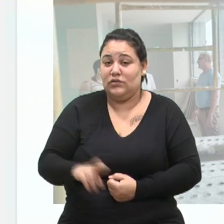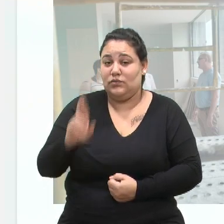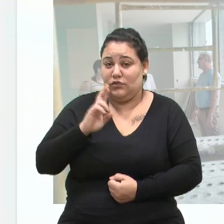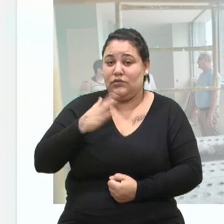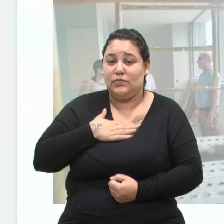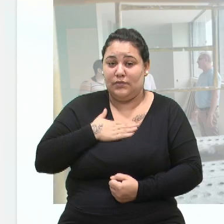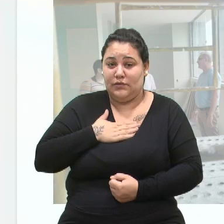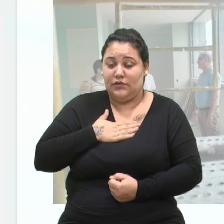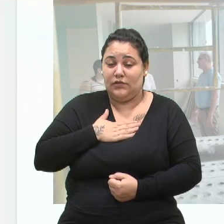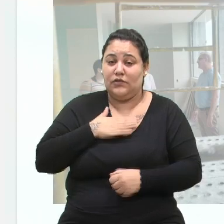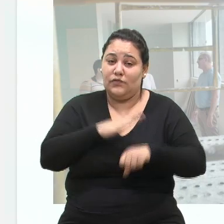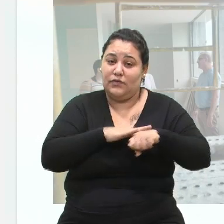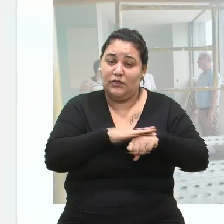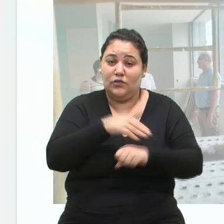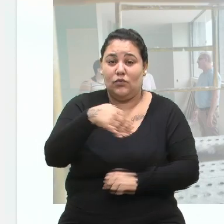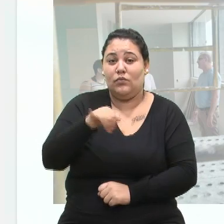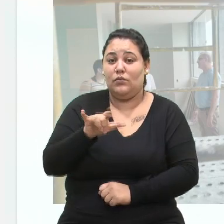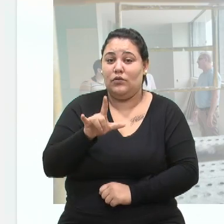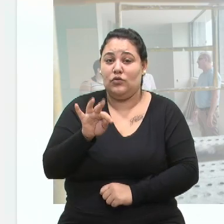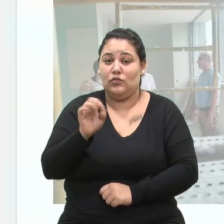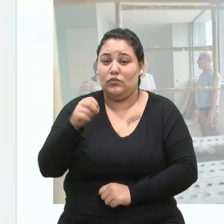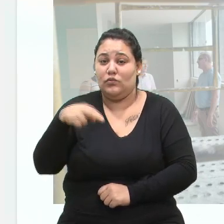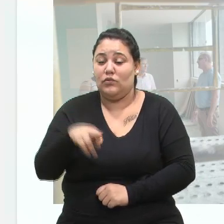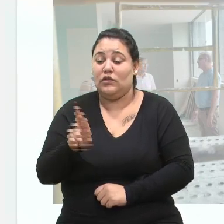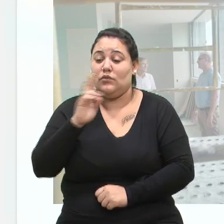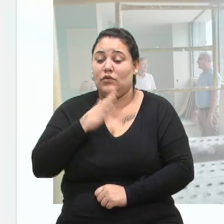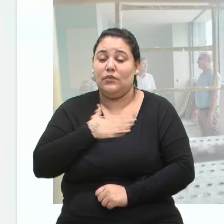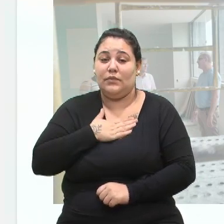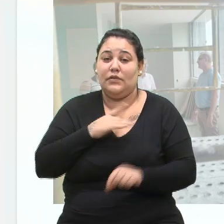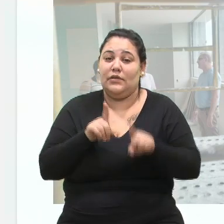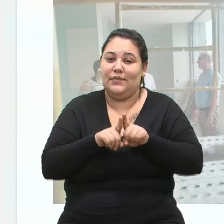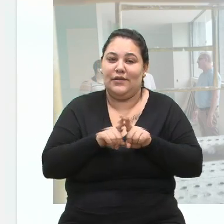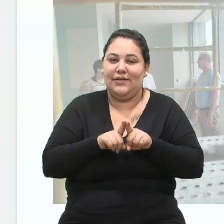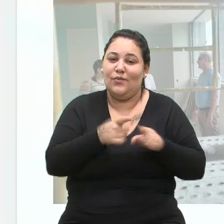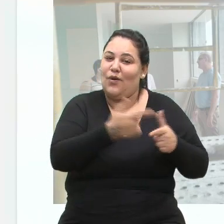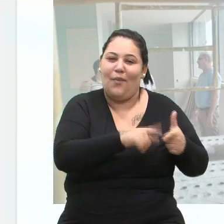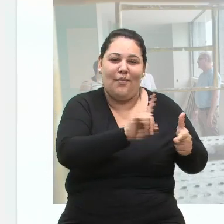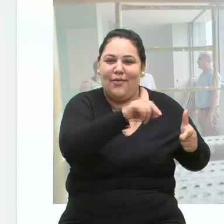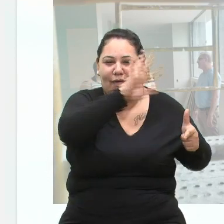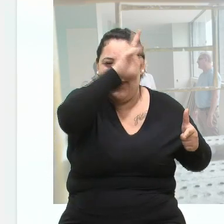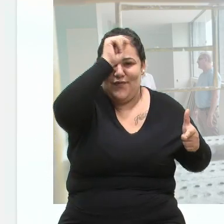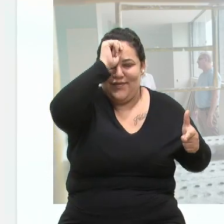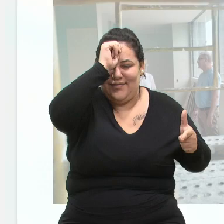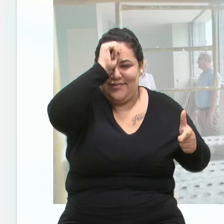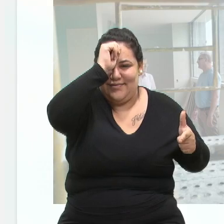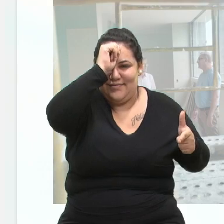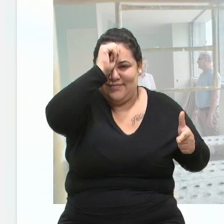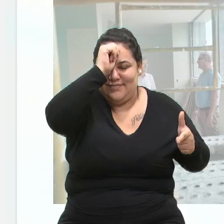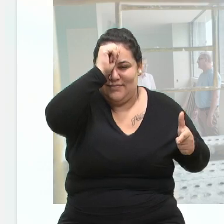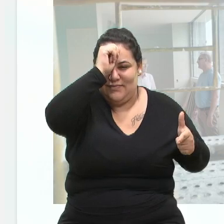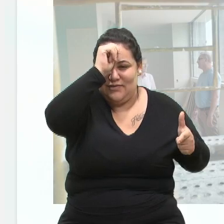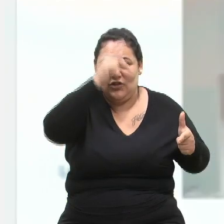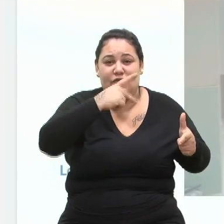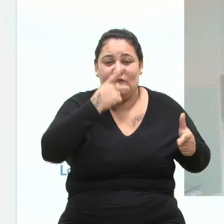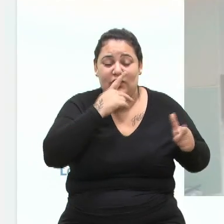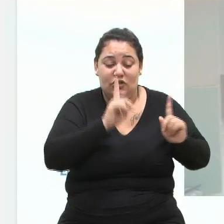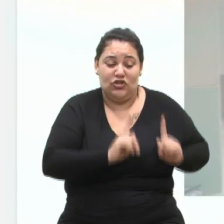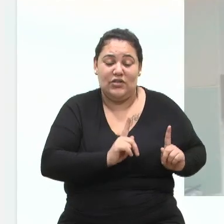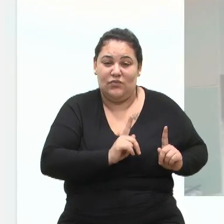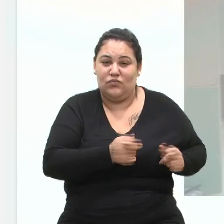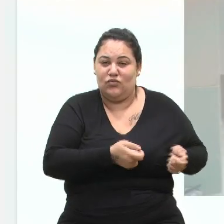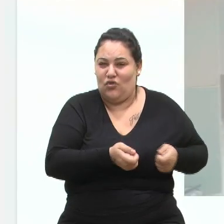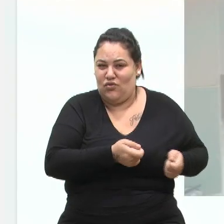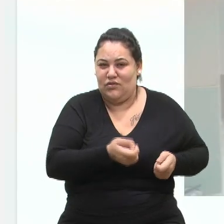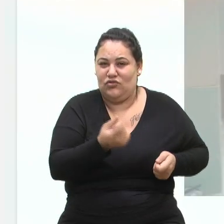Falei com o Milton Balbinotti, que me respondeu. Só que o problema não está nem na Prefeitura. Assim, sim, aqui, estou dizendo, na gestão. O